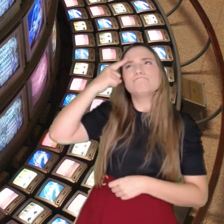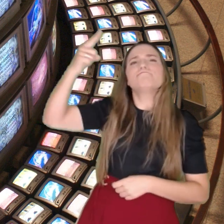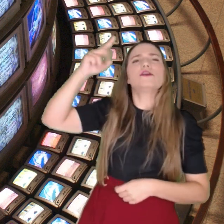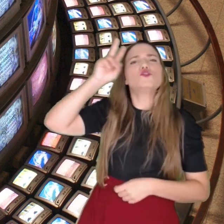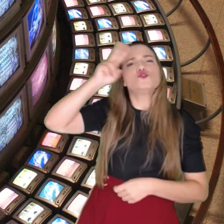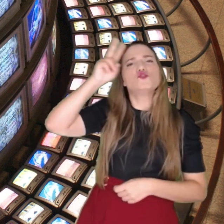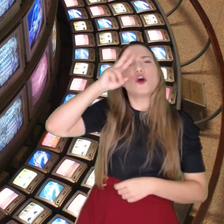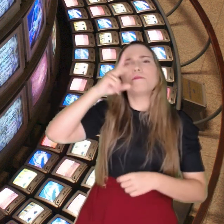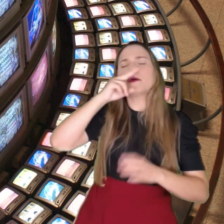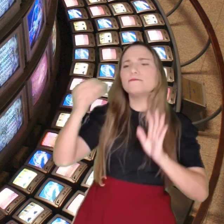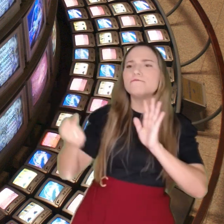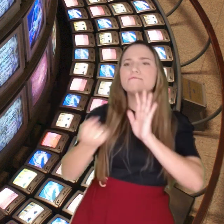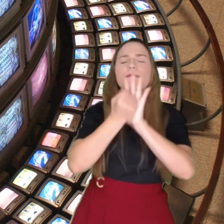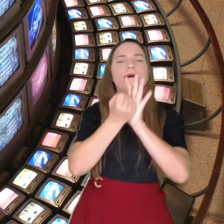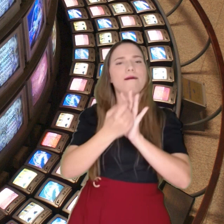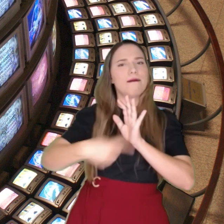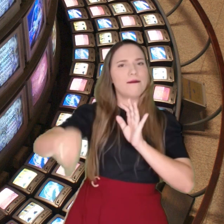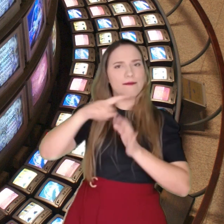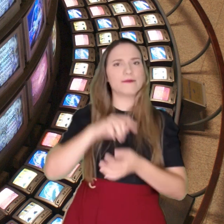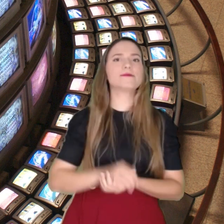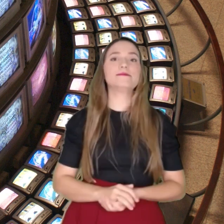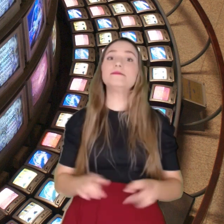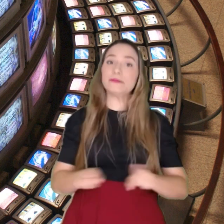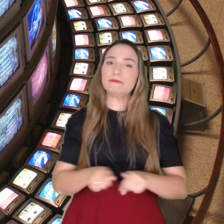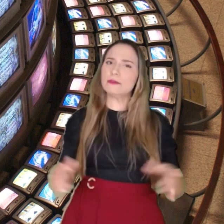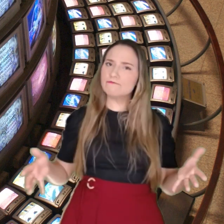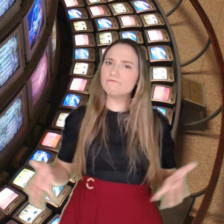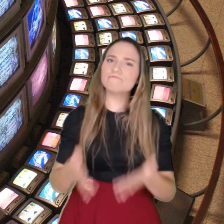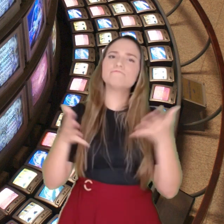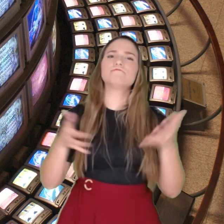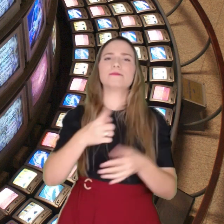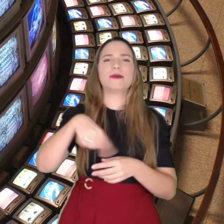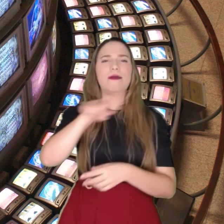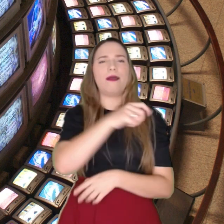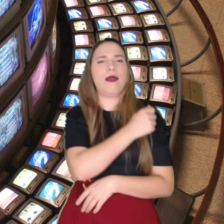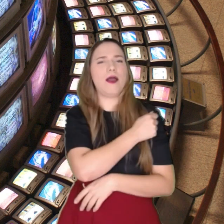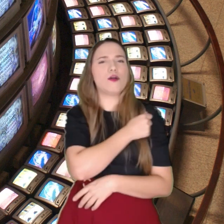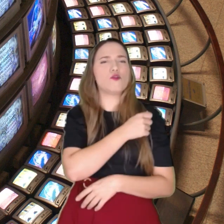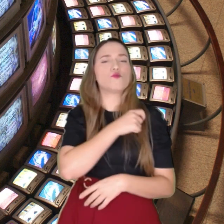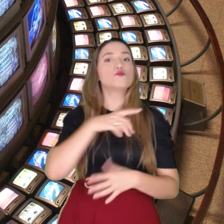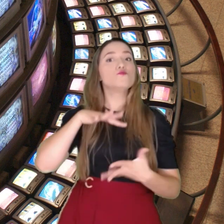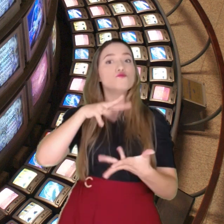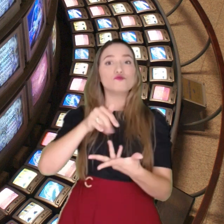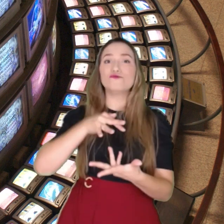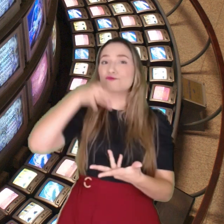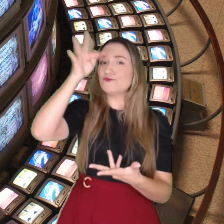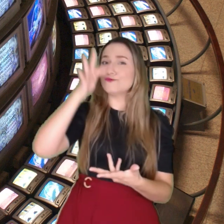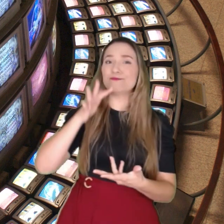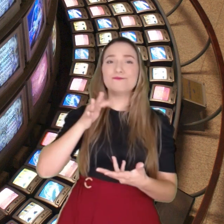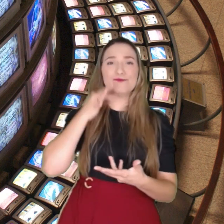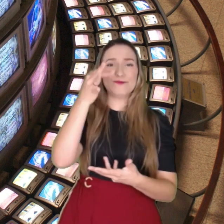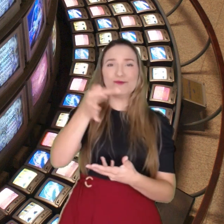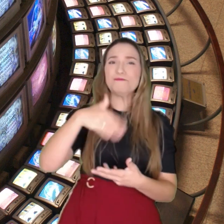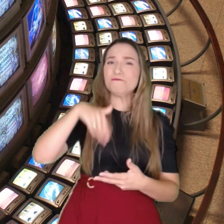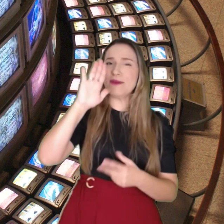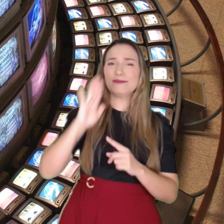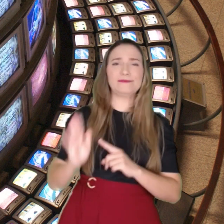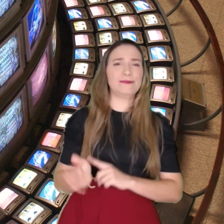histórias visualmente impactantes. Preparam os estudantes para um mundo cada vez mais